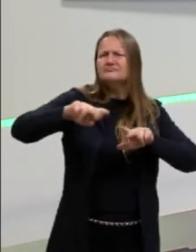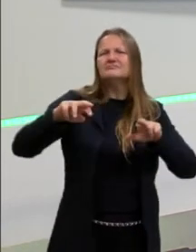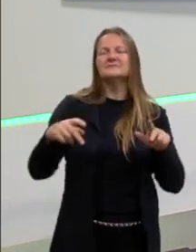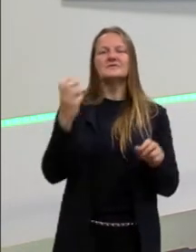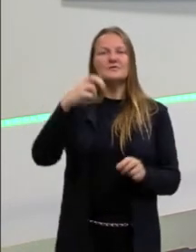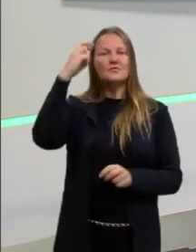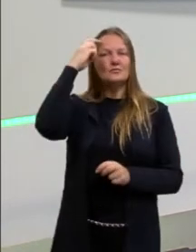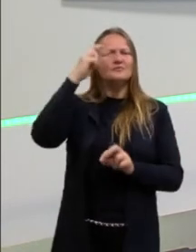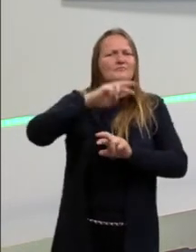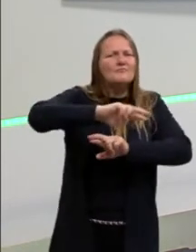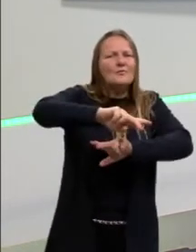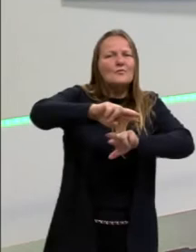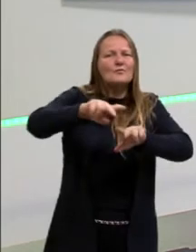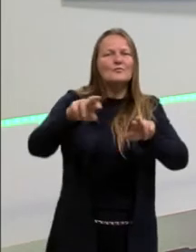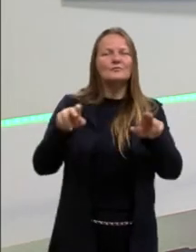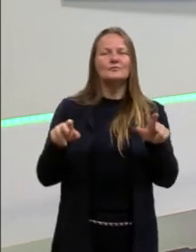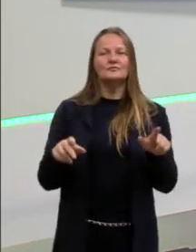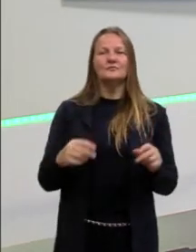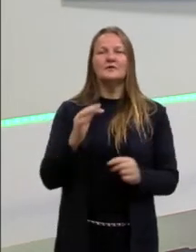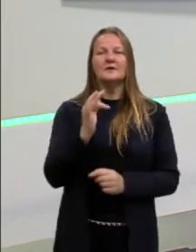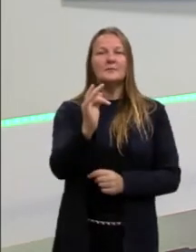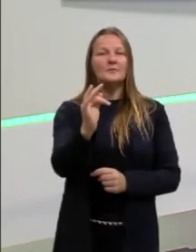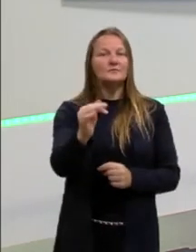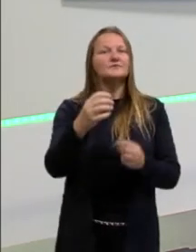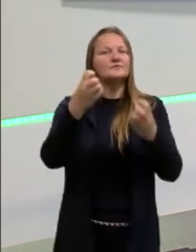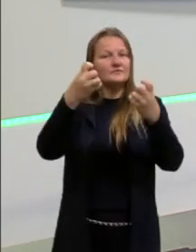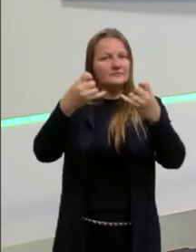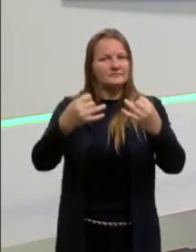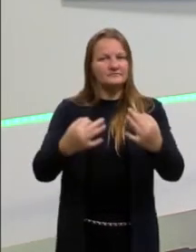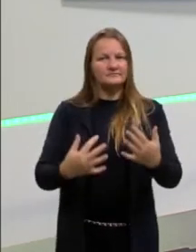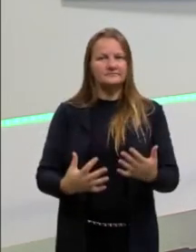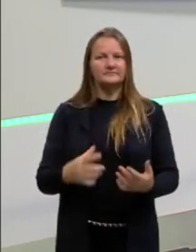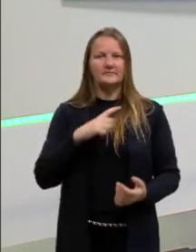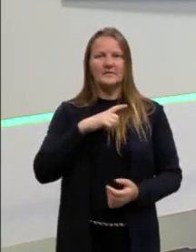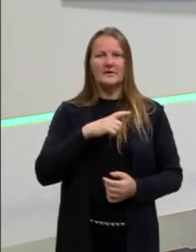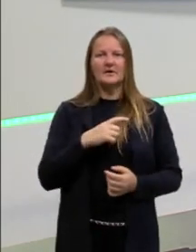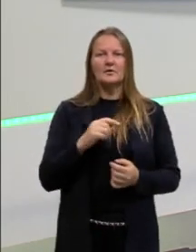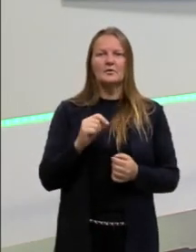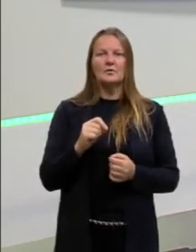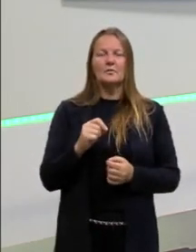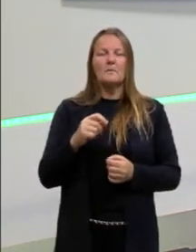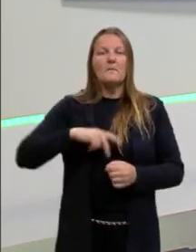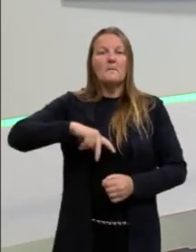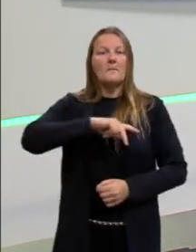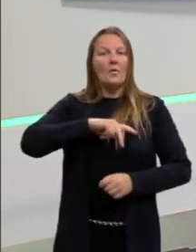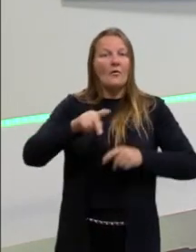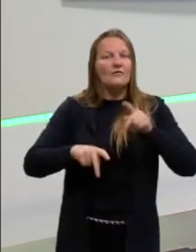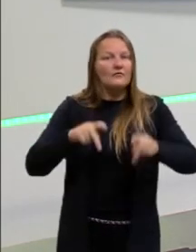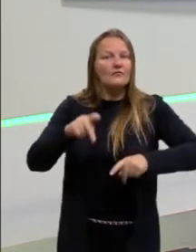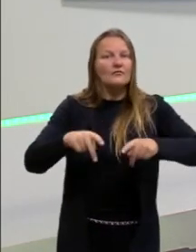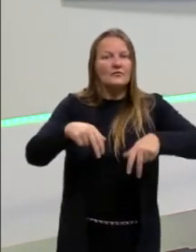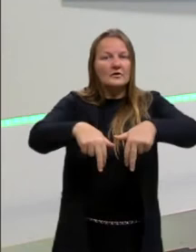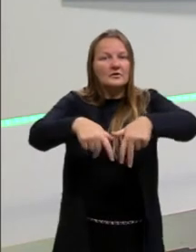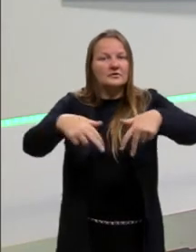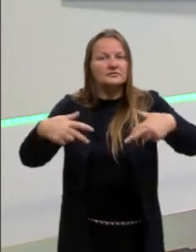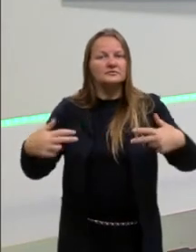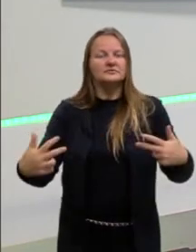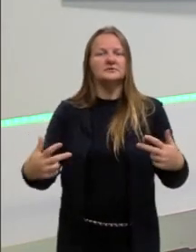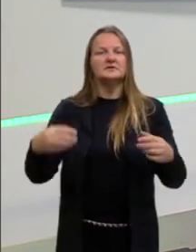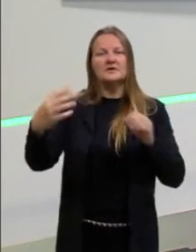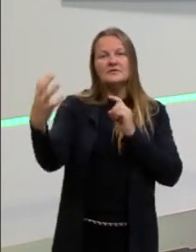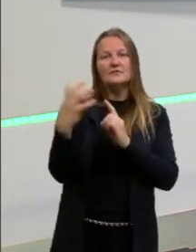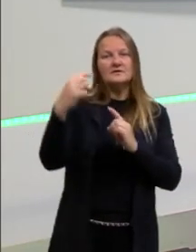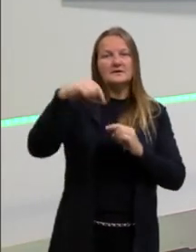africanas. Daqui a pouquinho, mais para frente, a gente vai falar um pouco desses diferentes povos e da sua influência aqui.